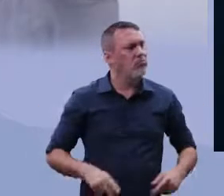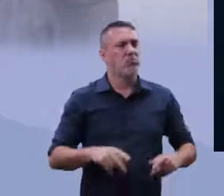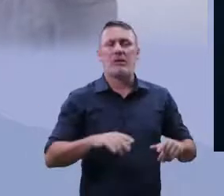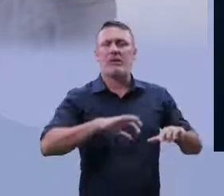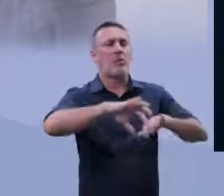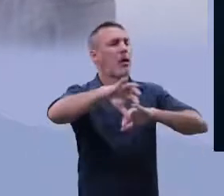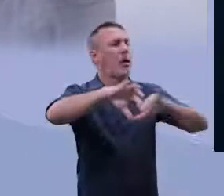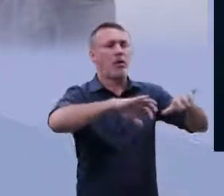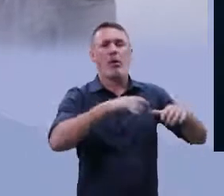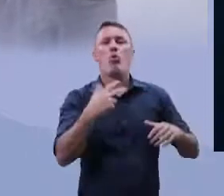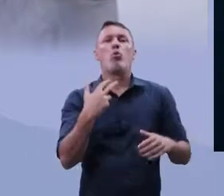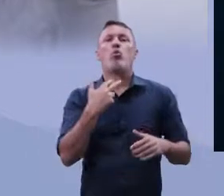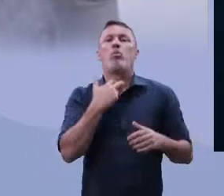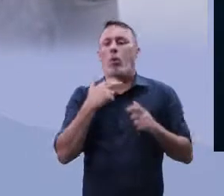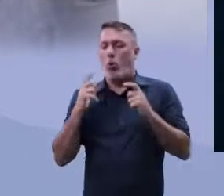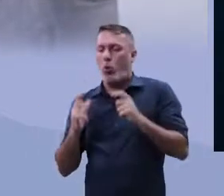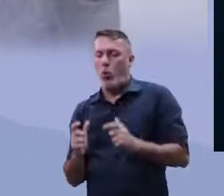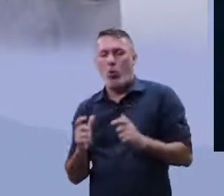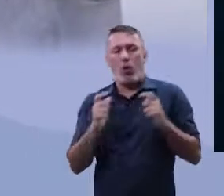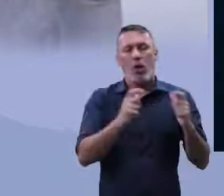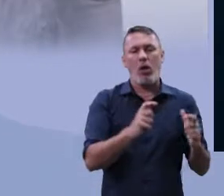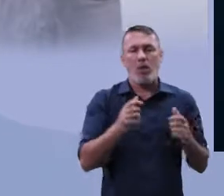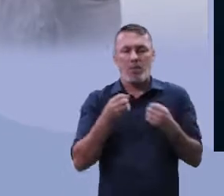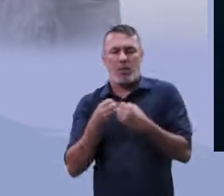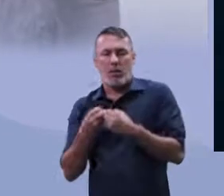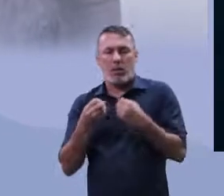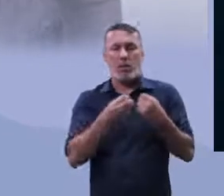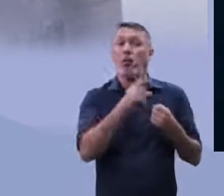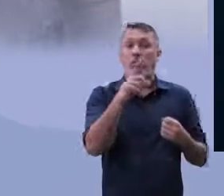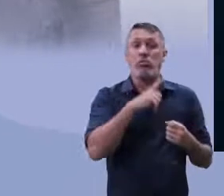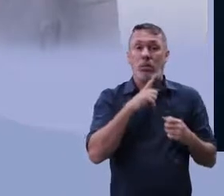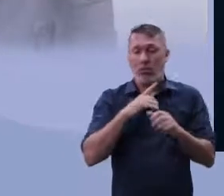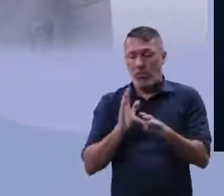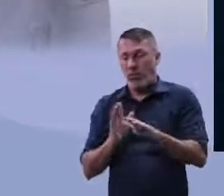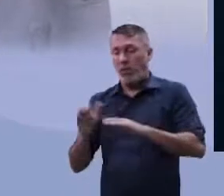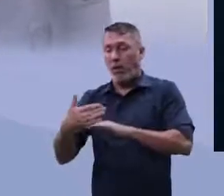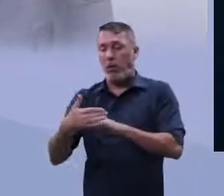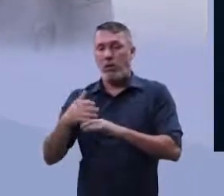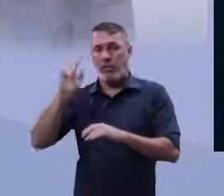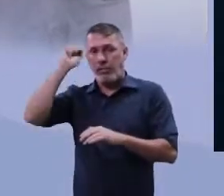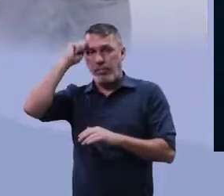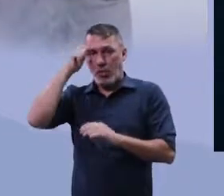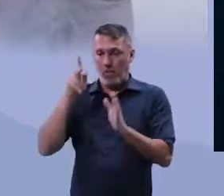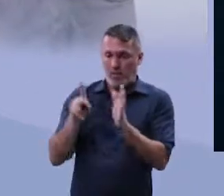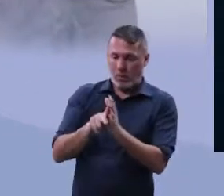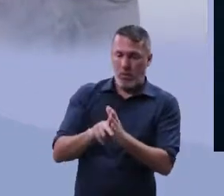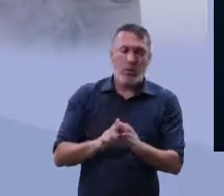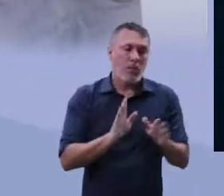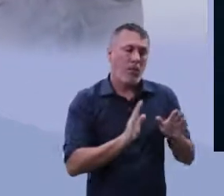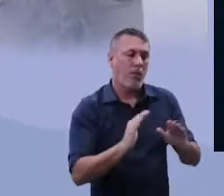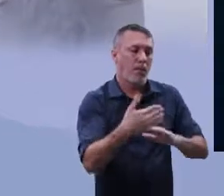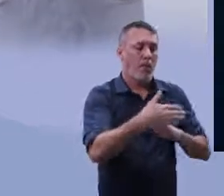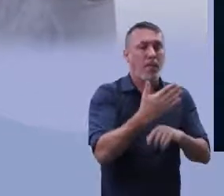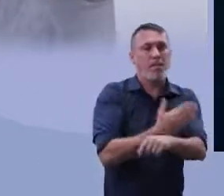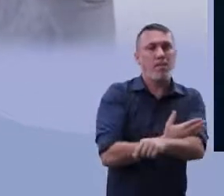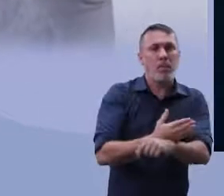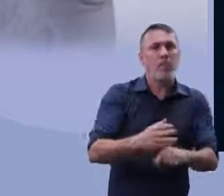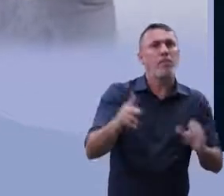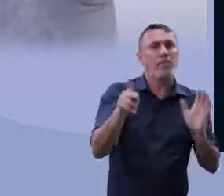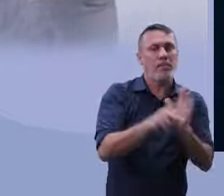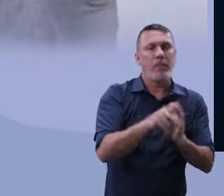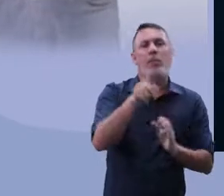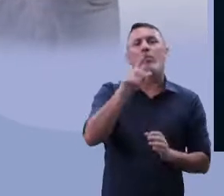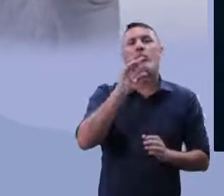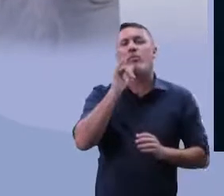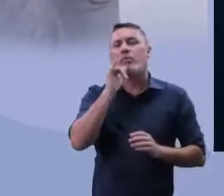espacial. Nessa separação espacial, eram bairros de negros, bairros de brancos. Então, só para se ter uma ideia, nos